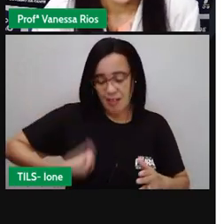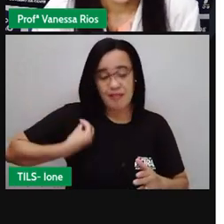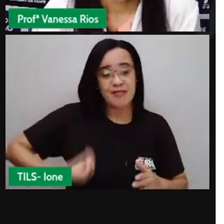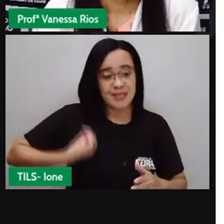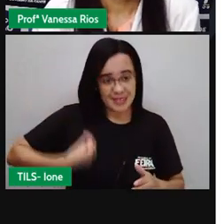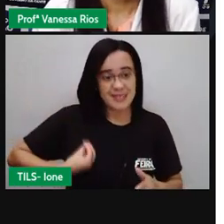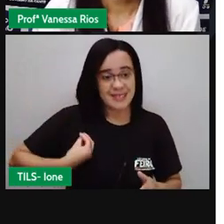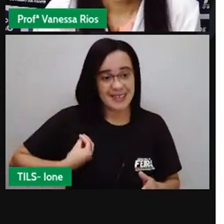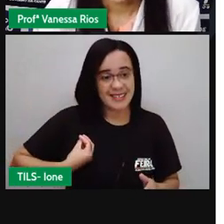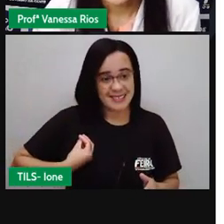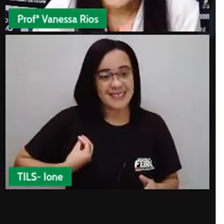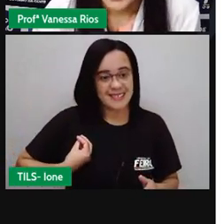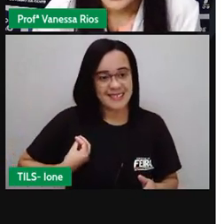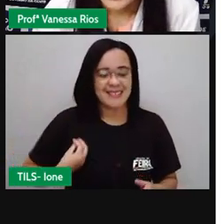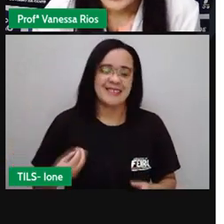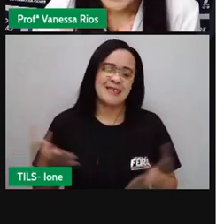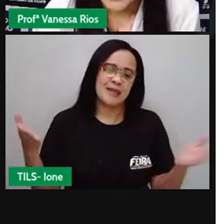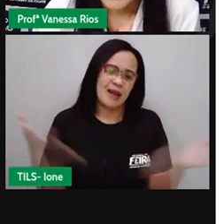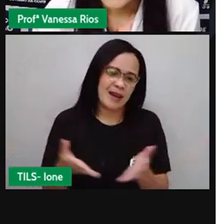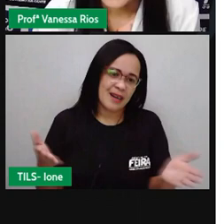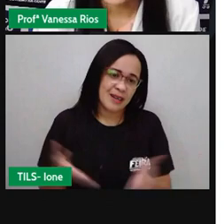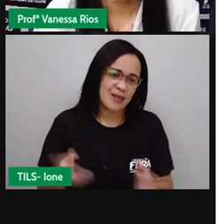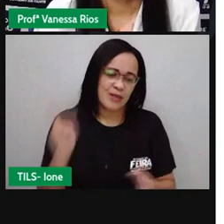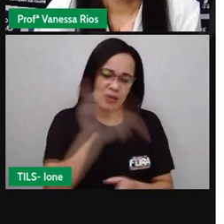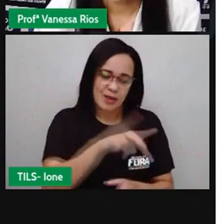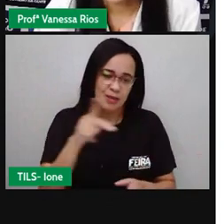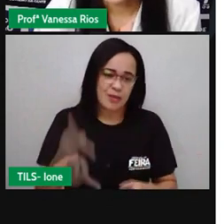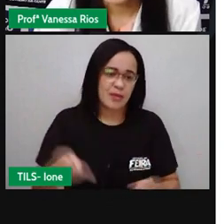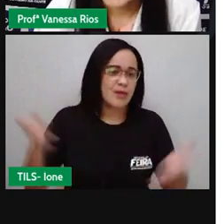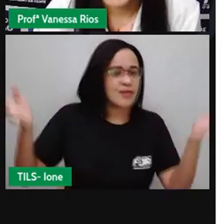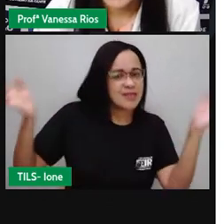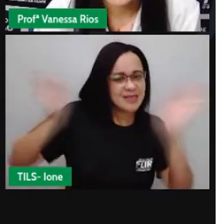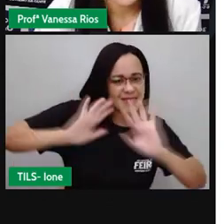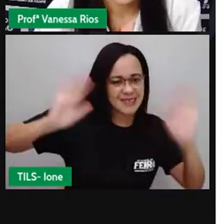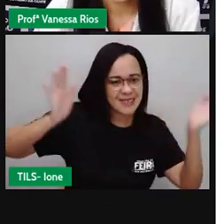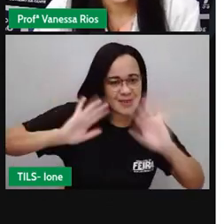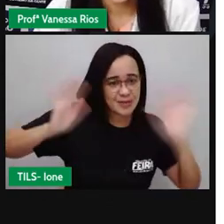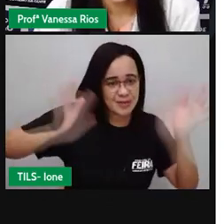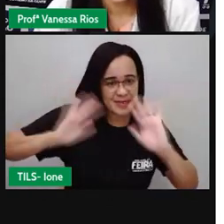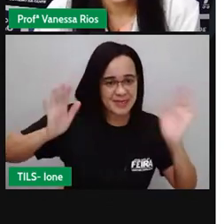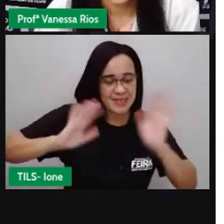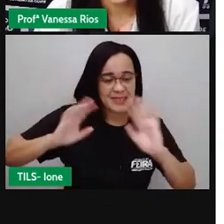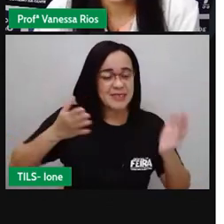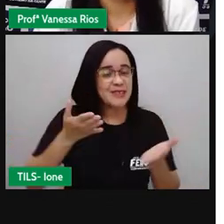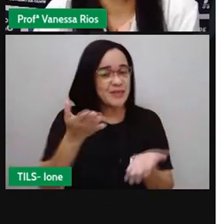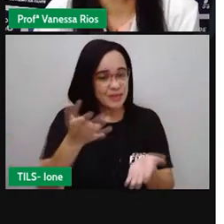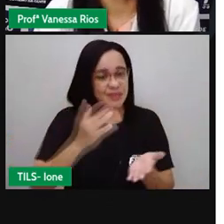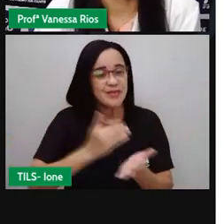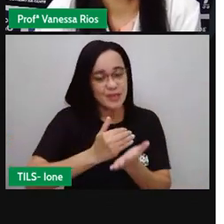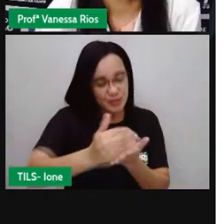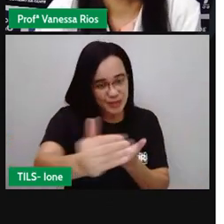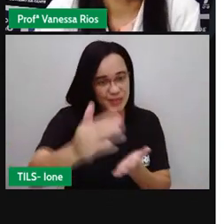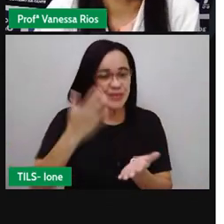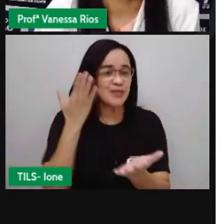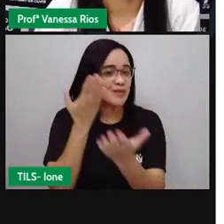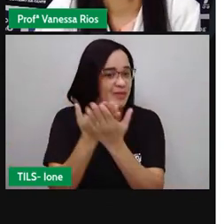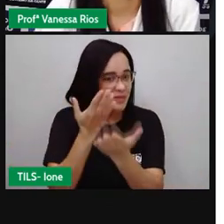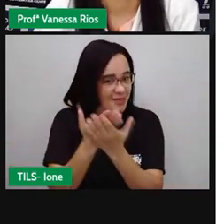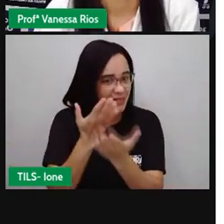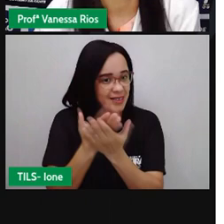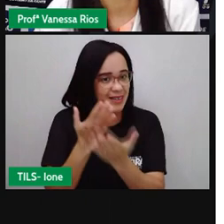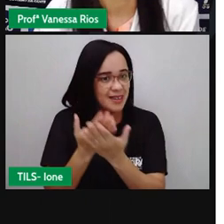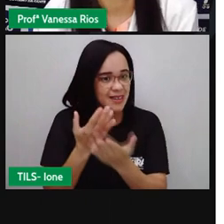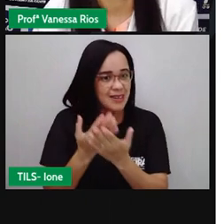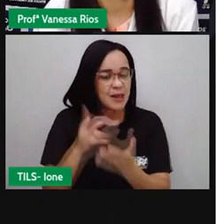a prova vai se despedir aqui né você agora vai dar seguimento a essa aula observando aí a proposta de